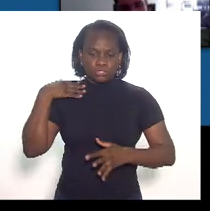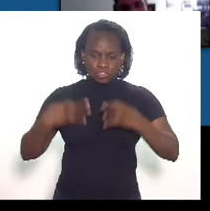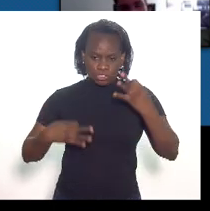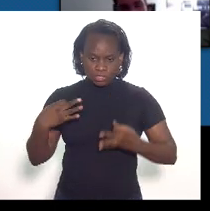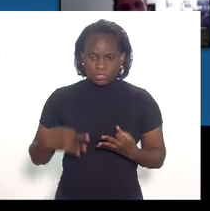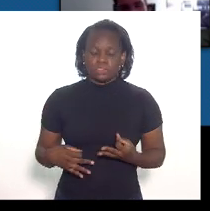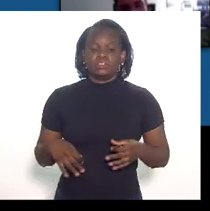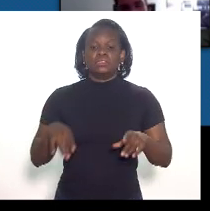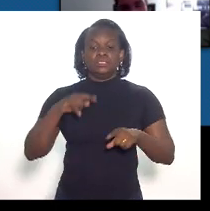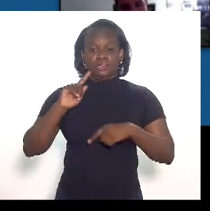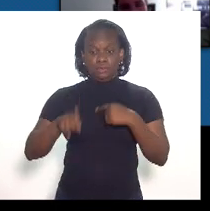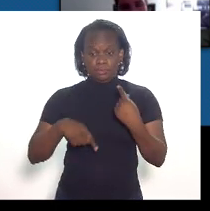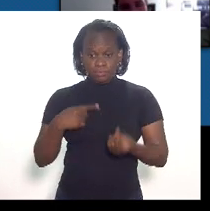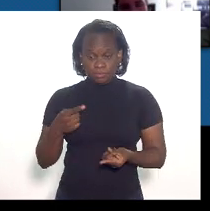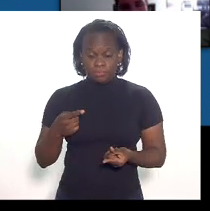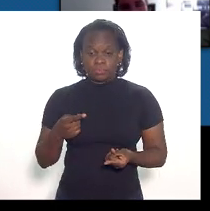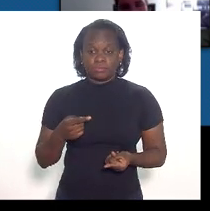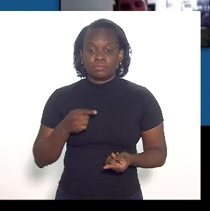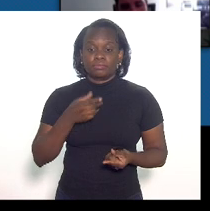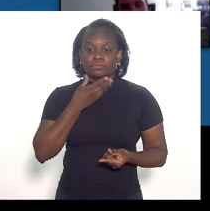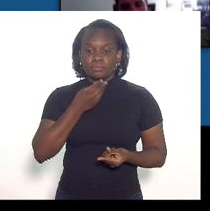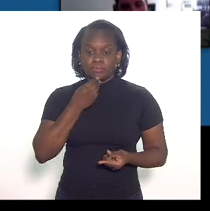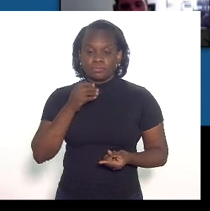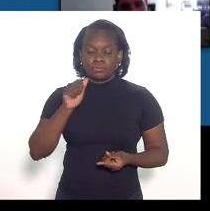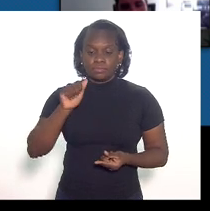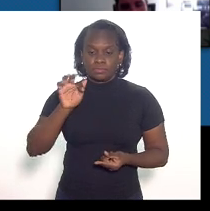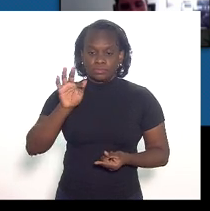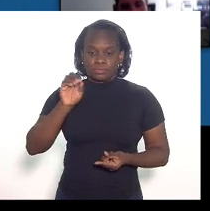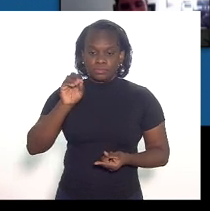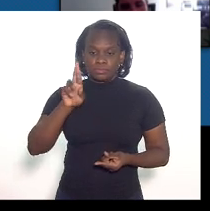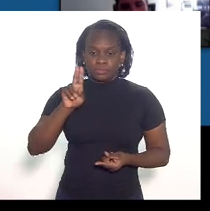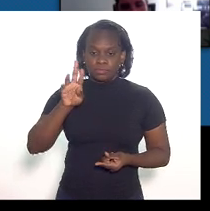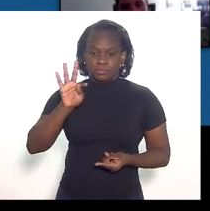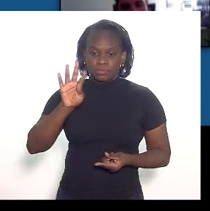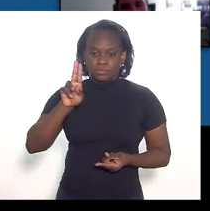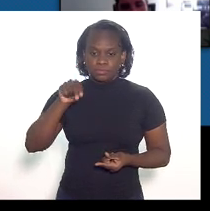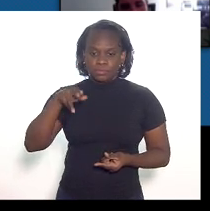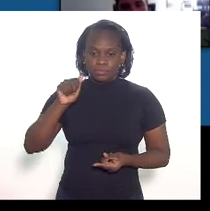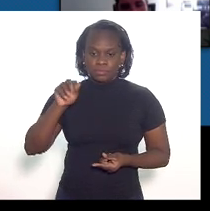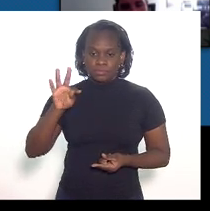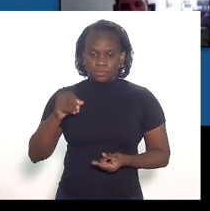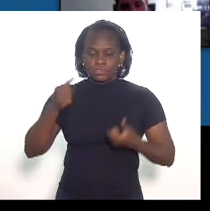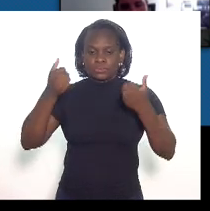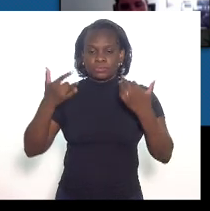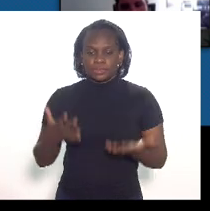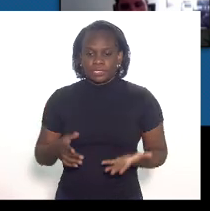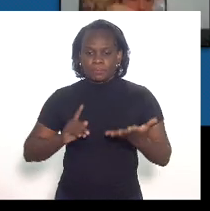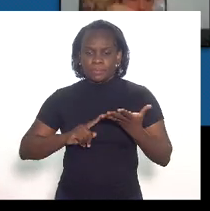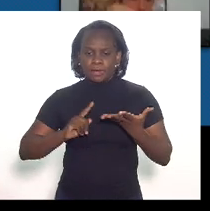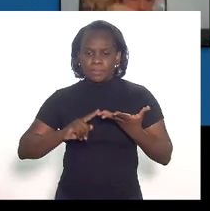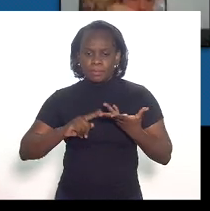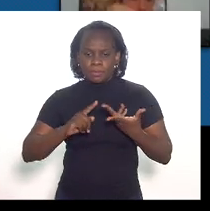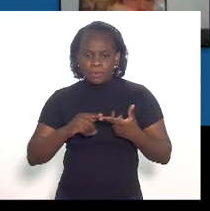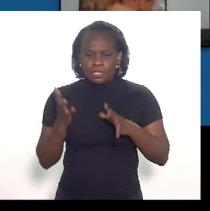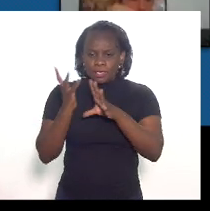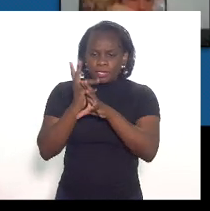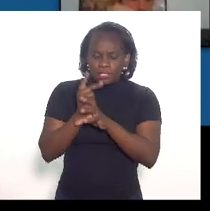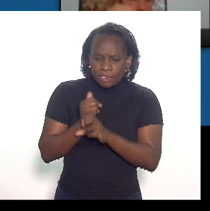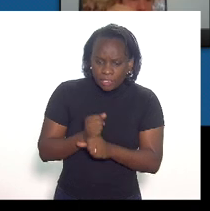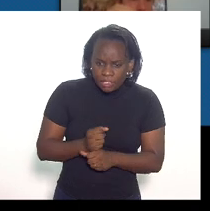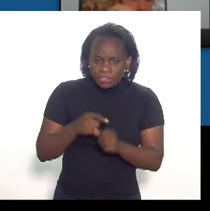e depois o auditor Fortunato apresentará em detalhes os cálculos e as